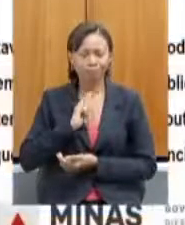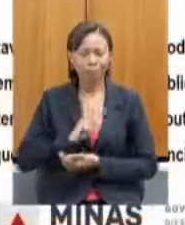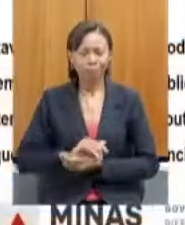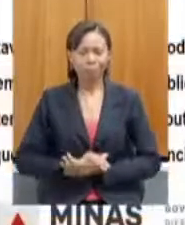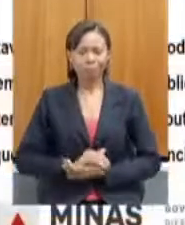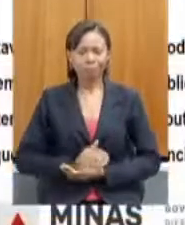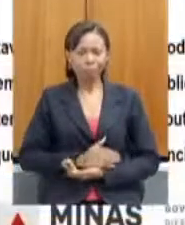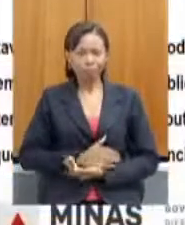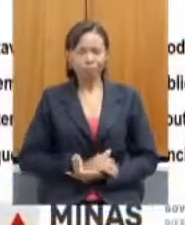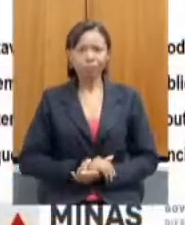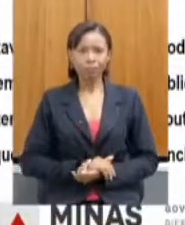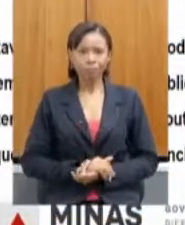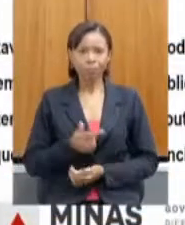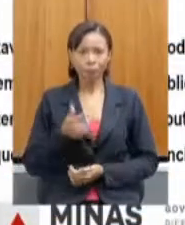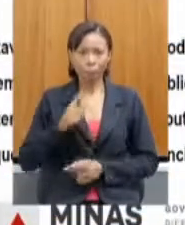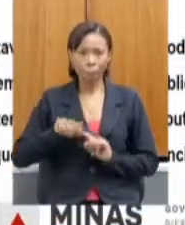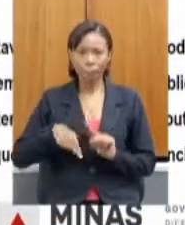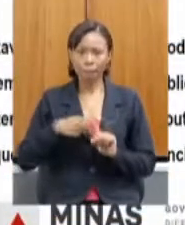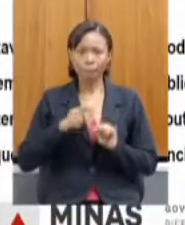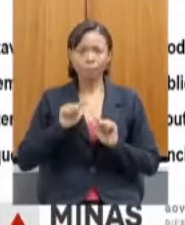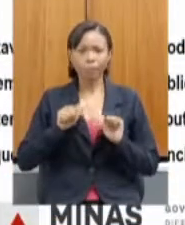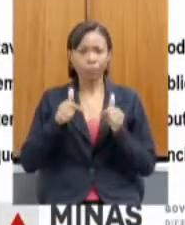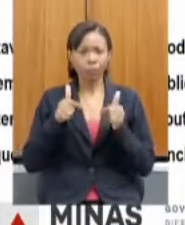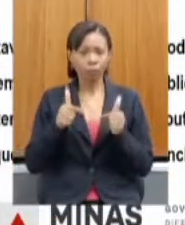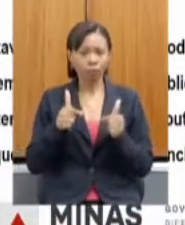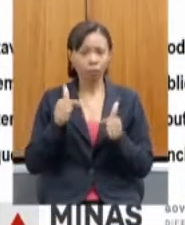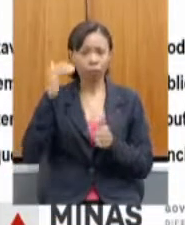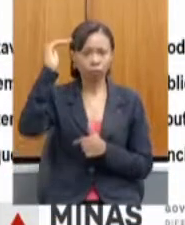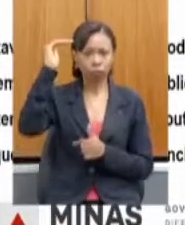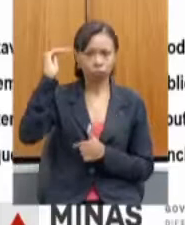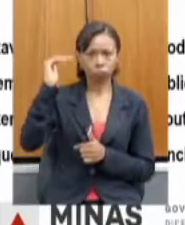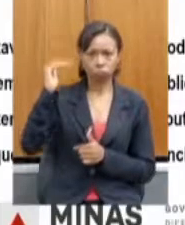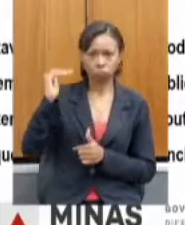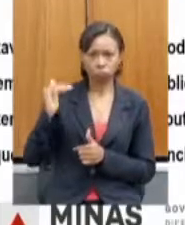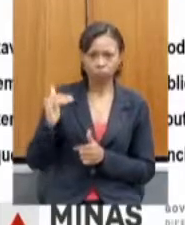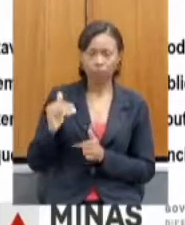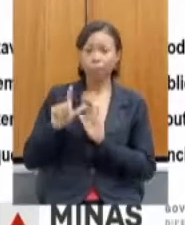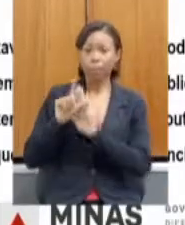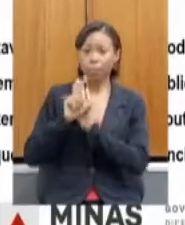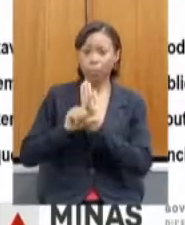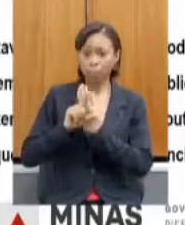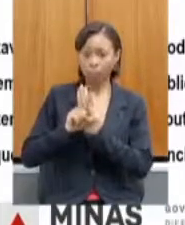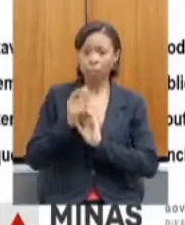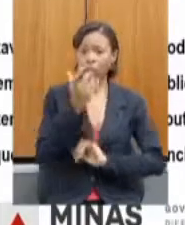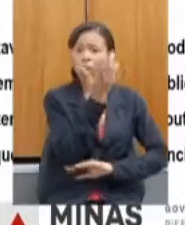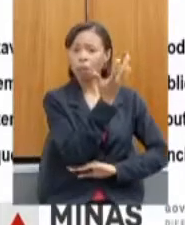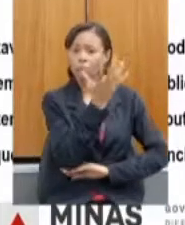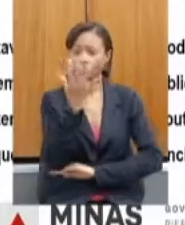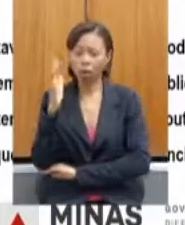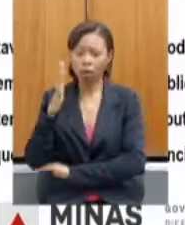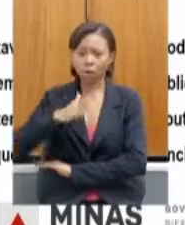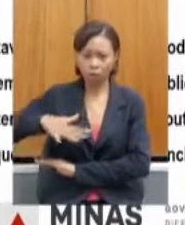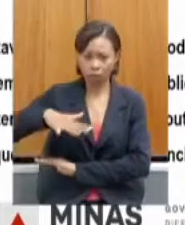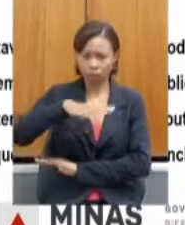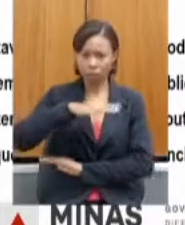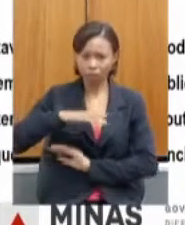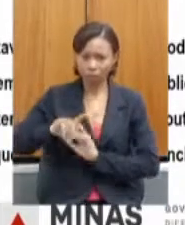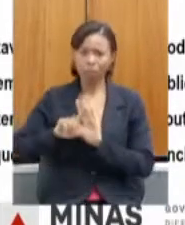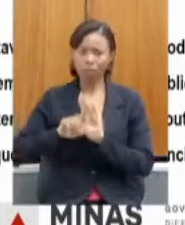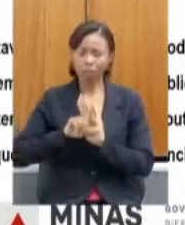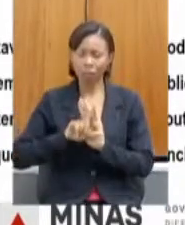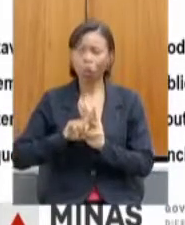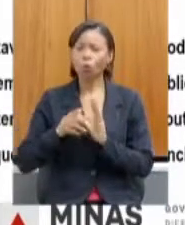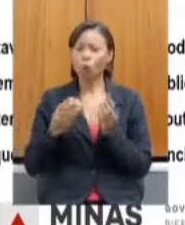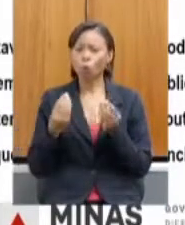Mais ações de destaque no ponto da legislação ambiental, que é uma demanda muito grande que nós temos do